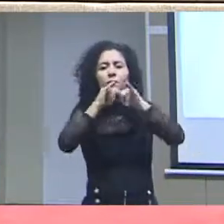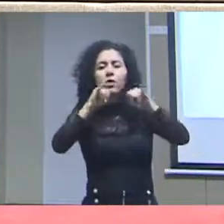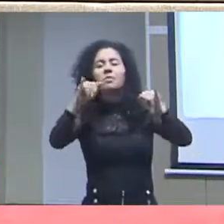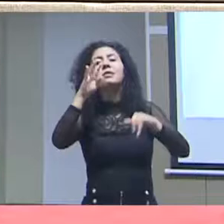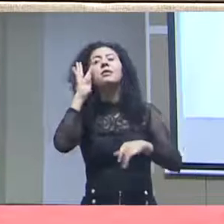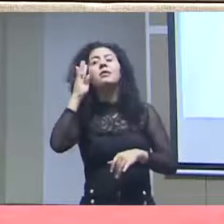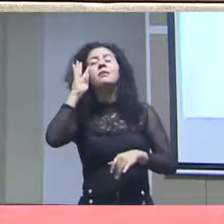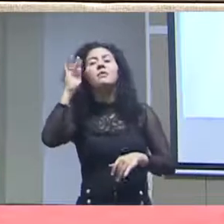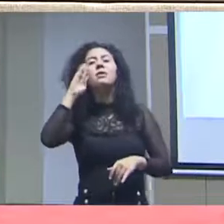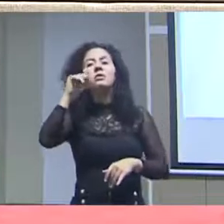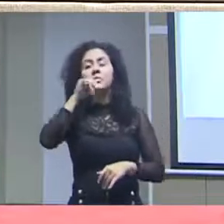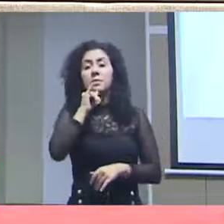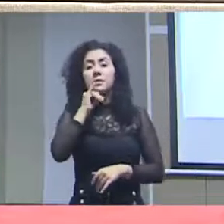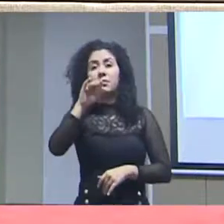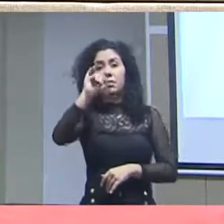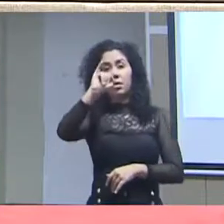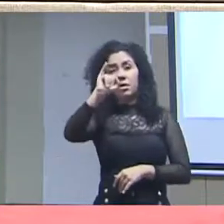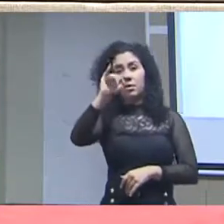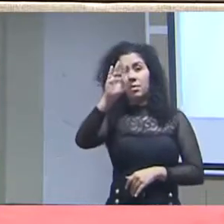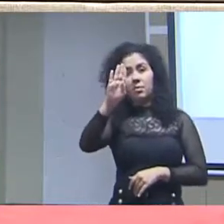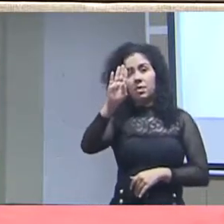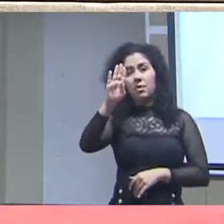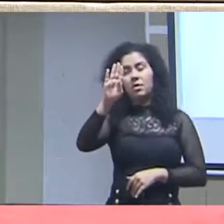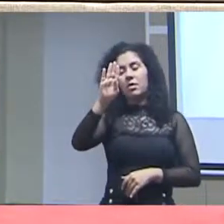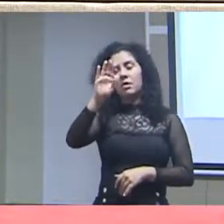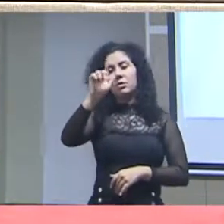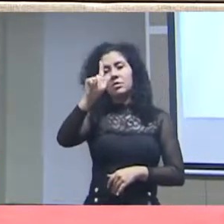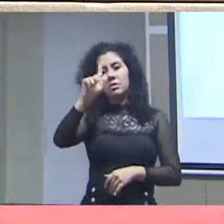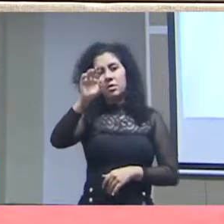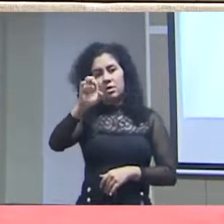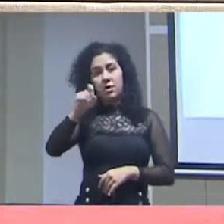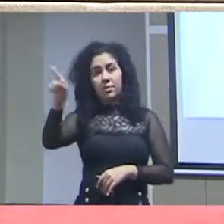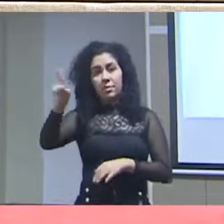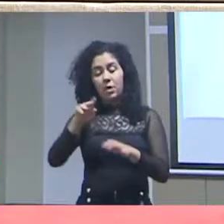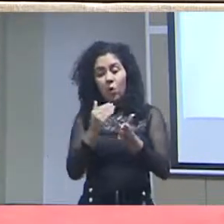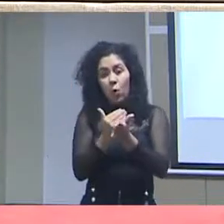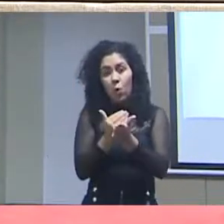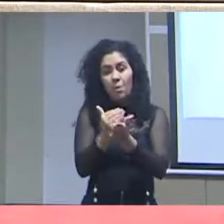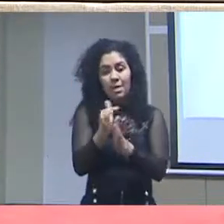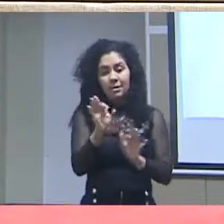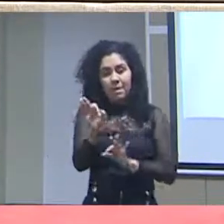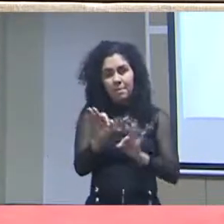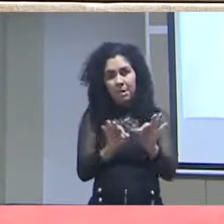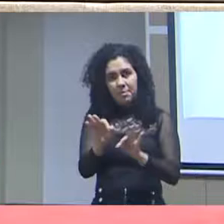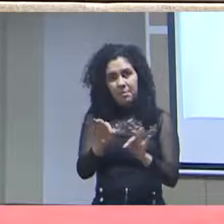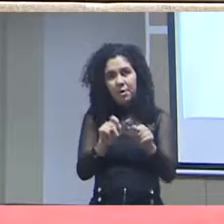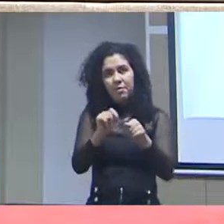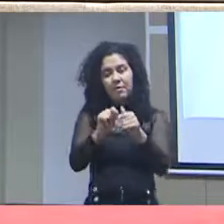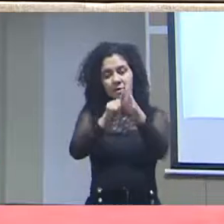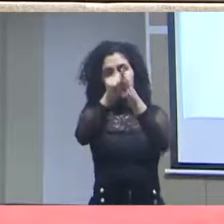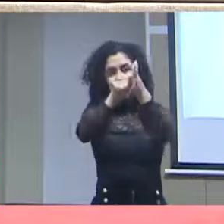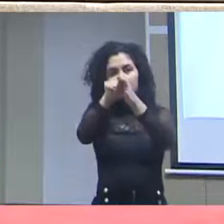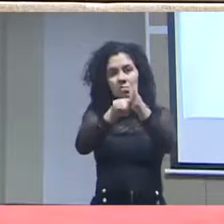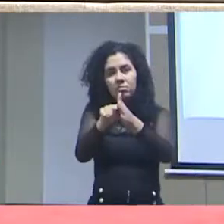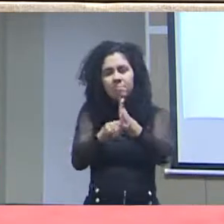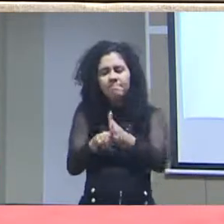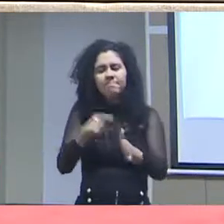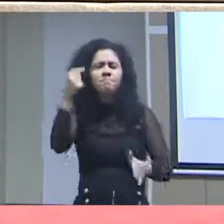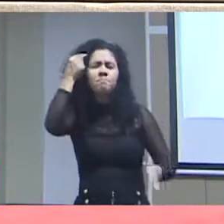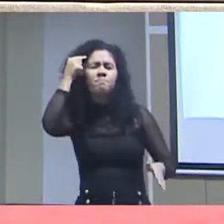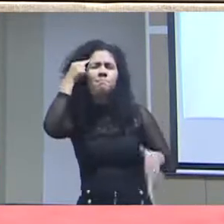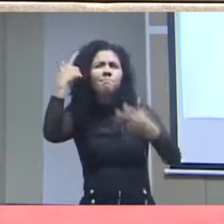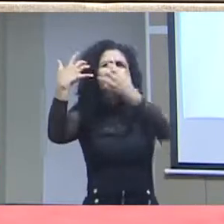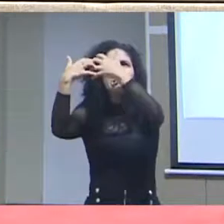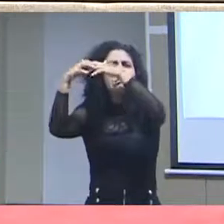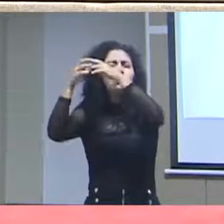imagina uma situação como a do IBGE. O IBGE, quando ele vai começar a preparar uma pesquisa, ele se prepara para ir a campo, ele começa a